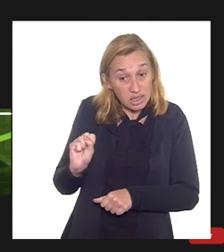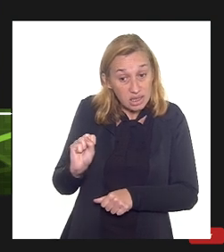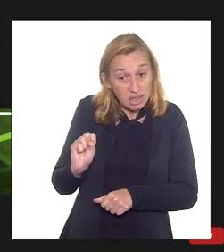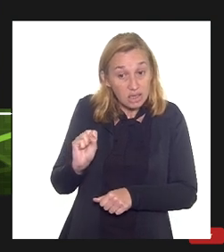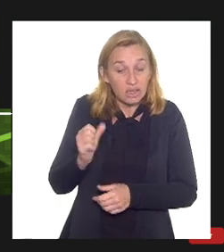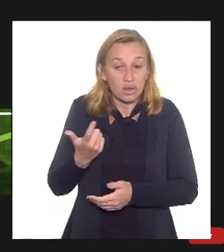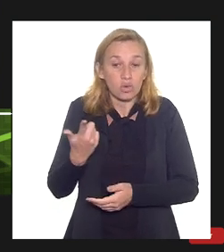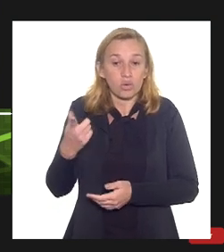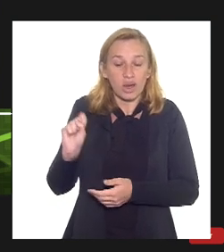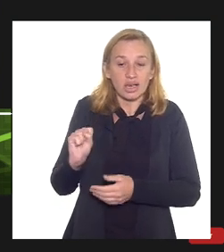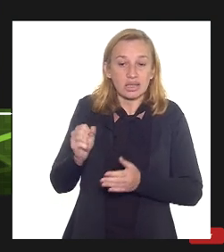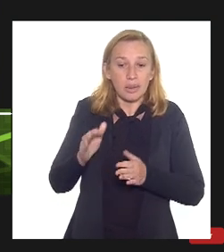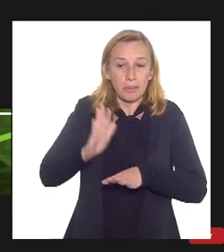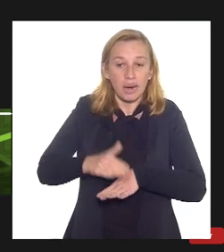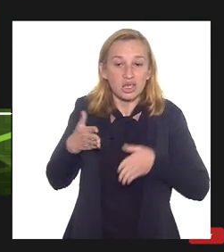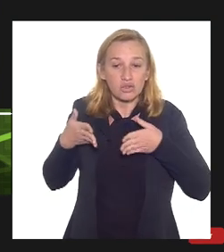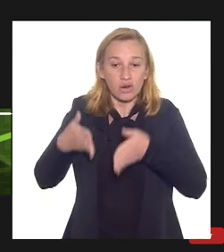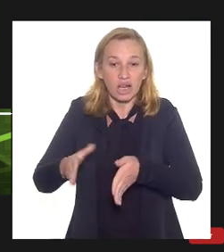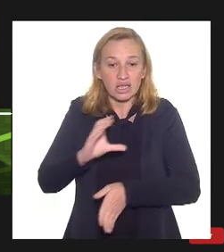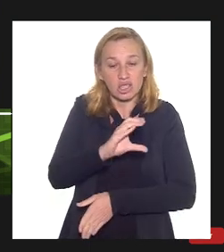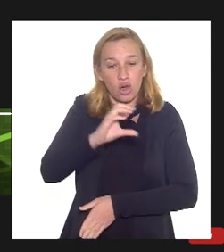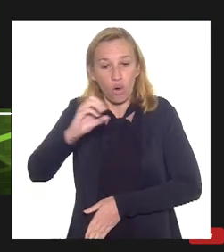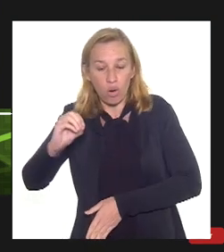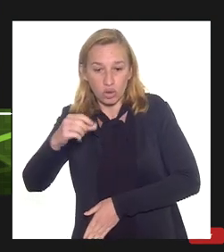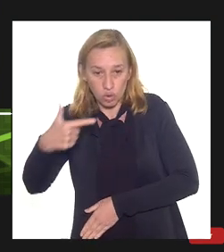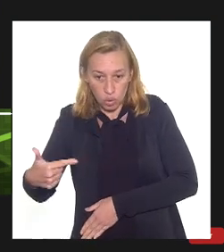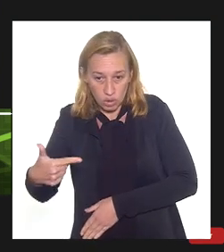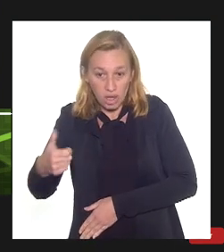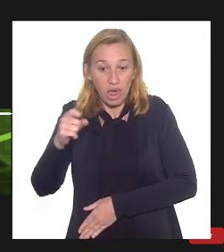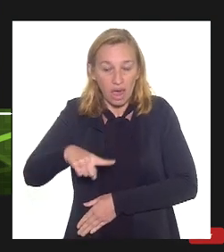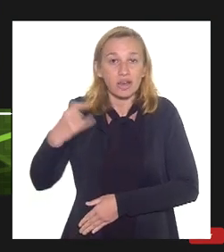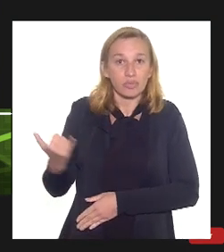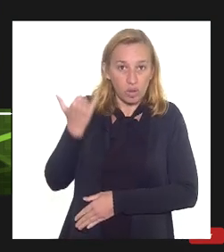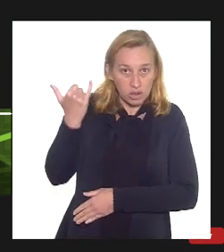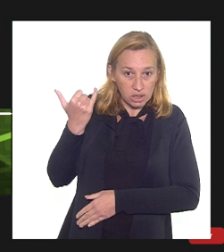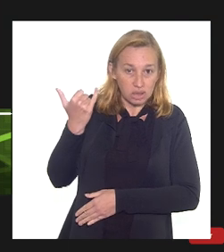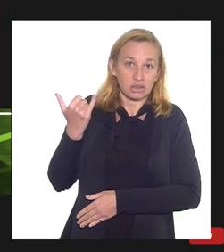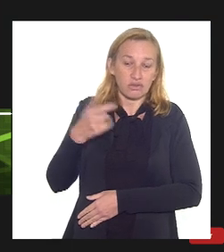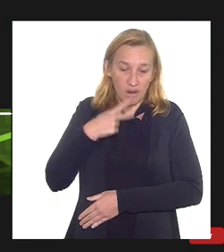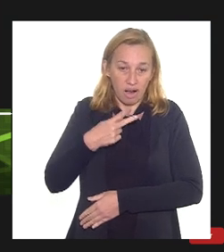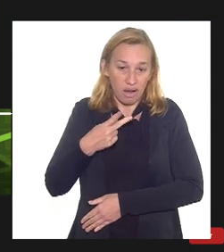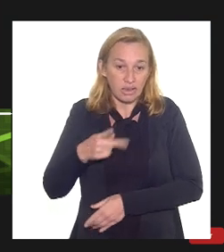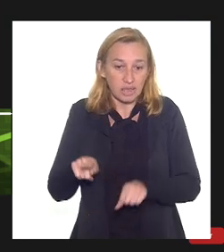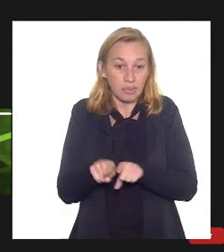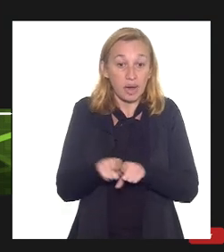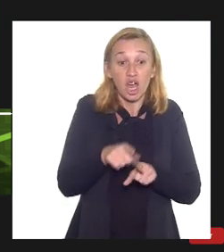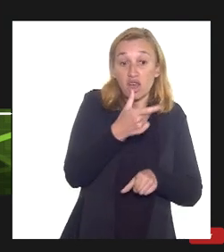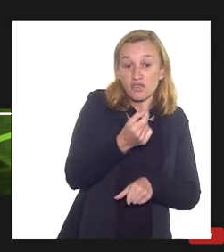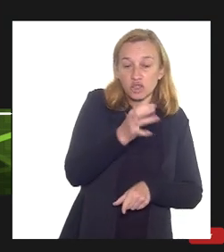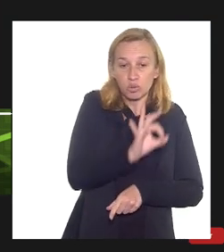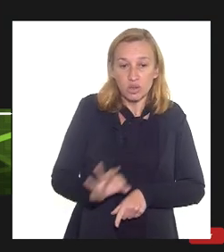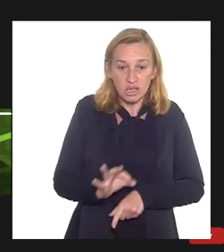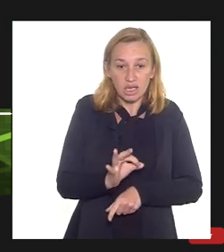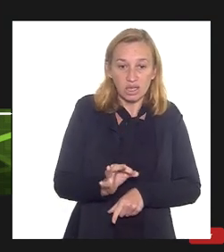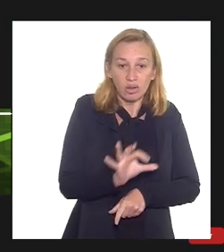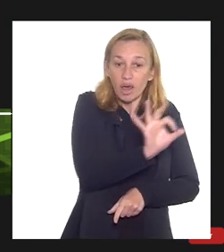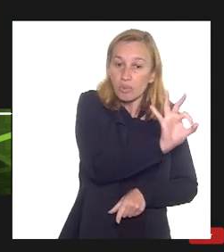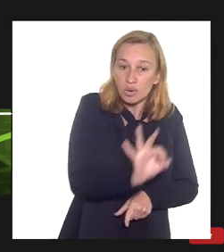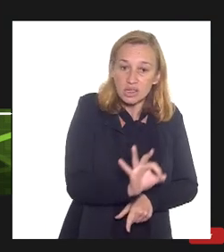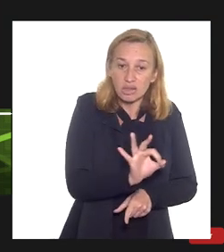fica mais concentrado em CO2 então isso é importante deixar claro também então 20% é o percentual ali